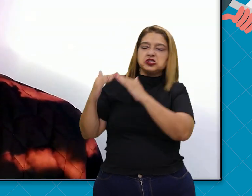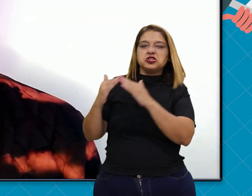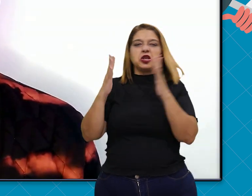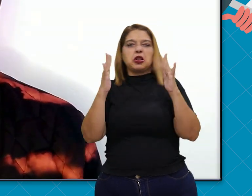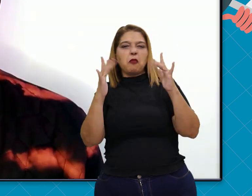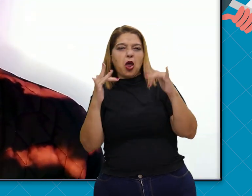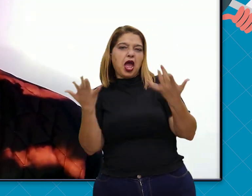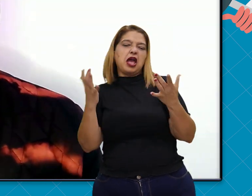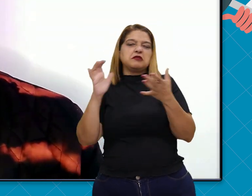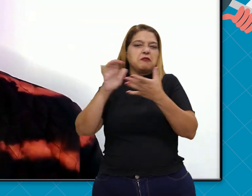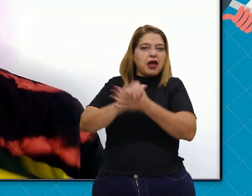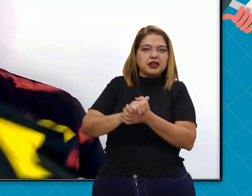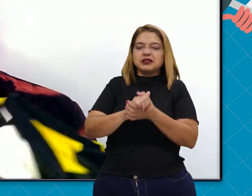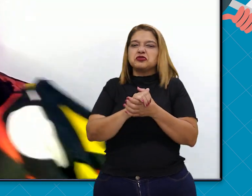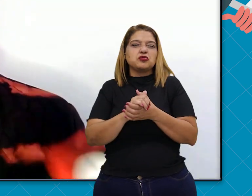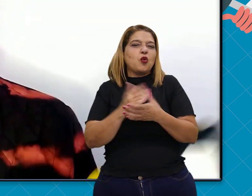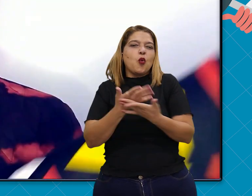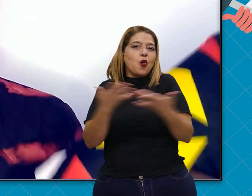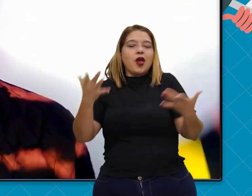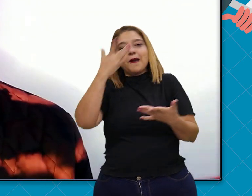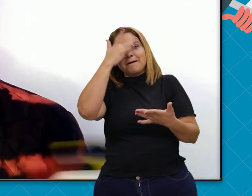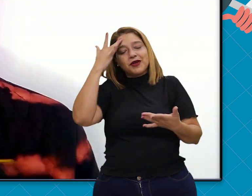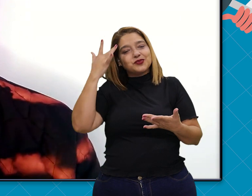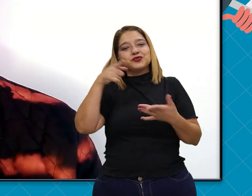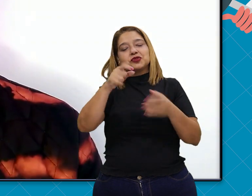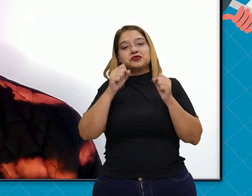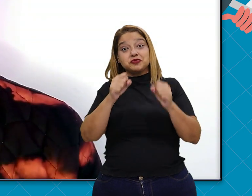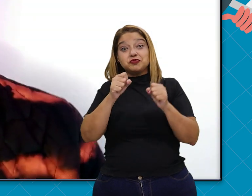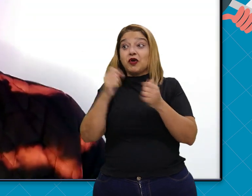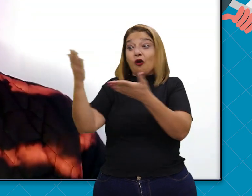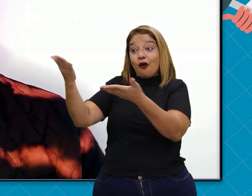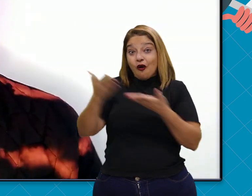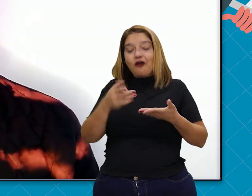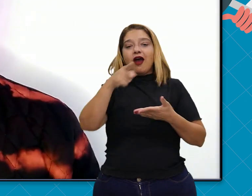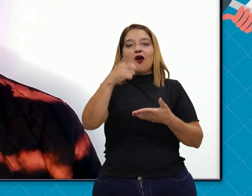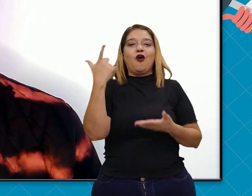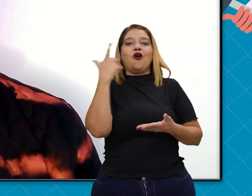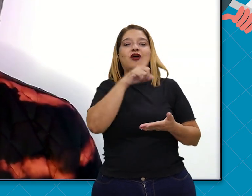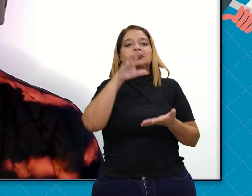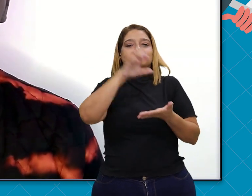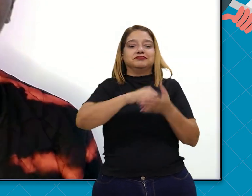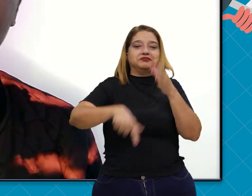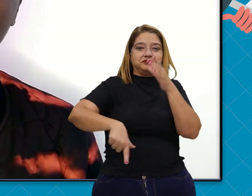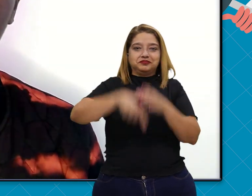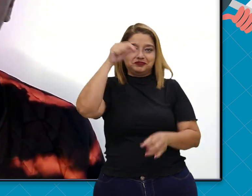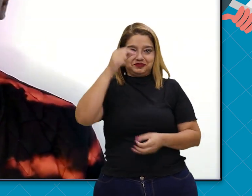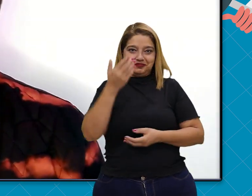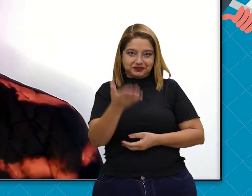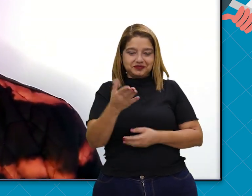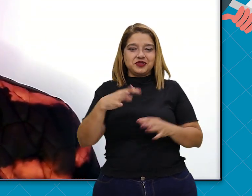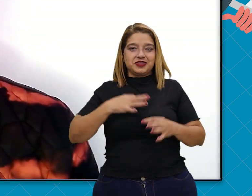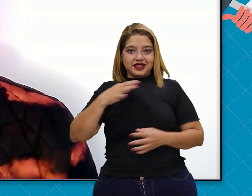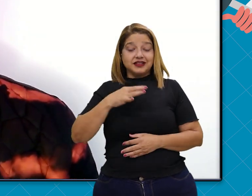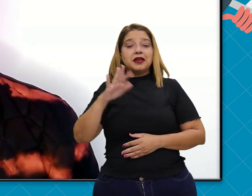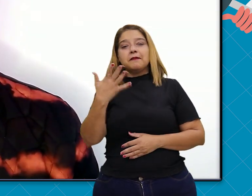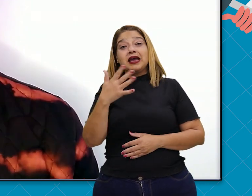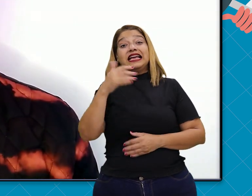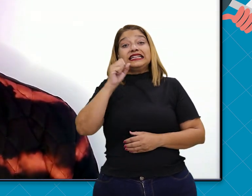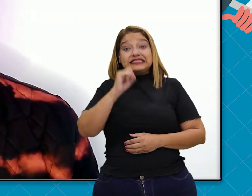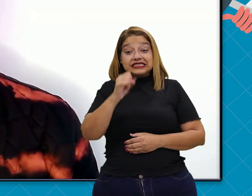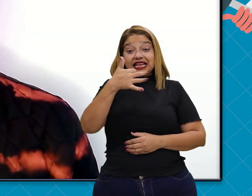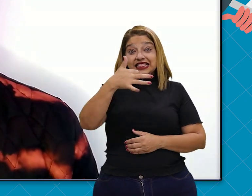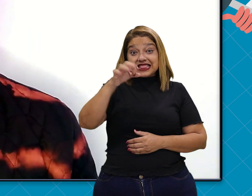Namorada, marido. E vocês já estão habilitados. Se o canal chegar a 10 mil inscritos